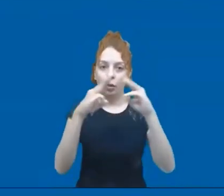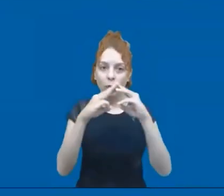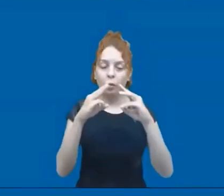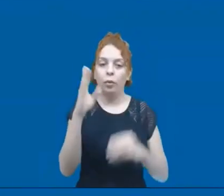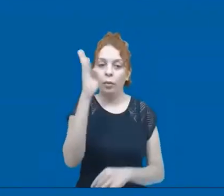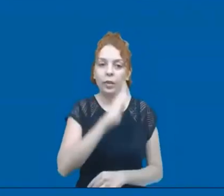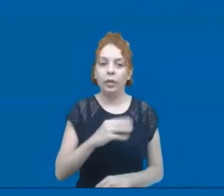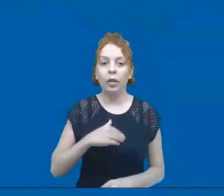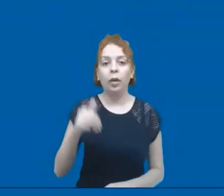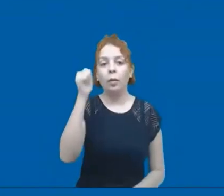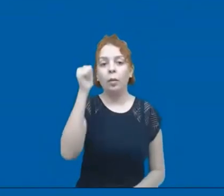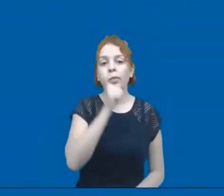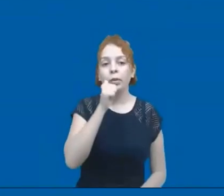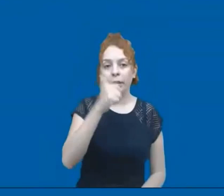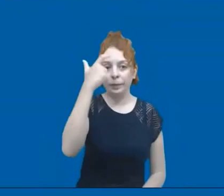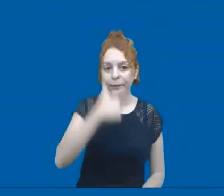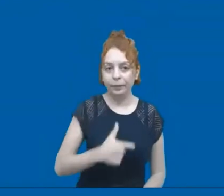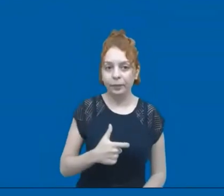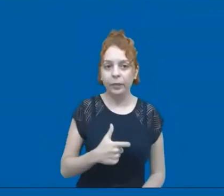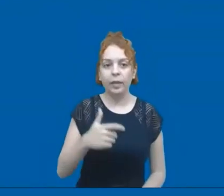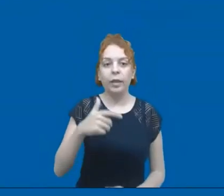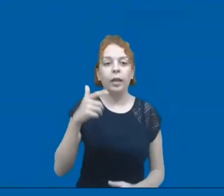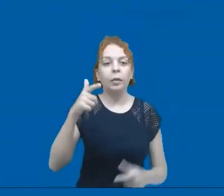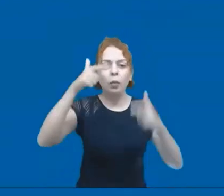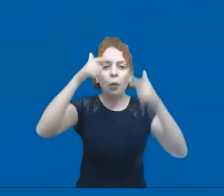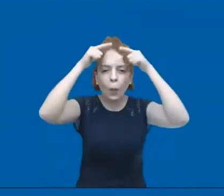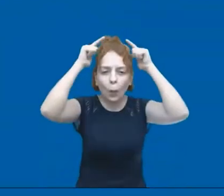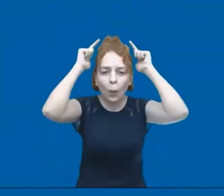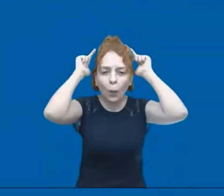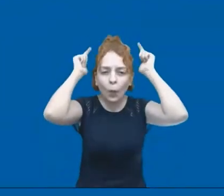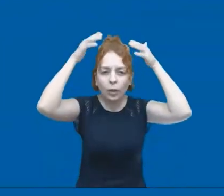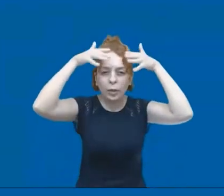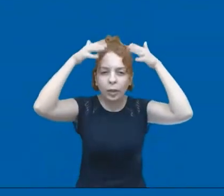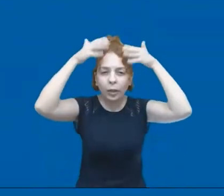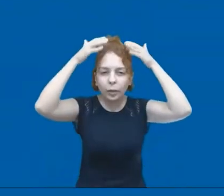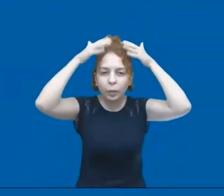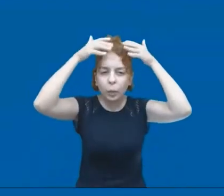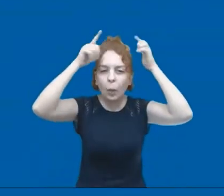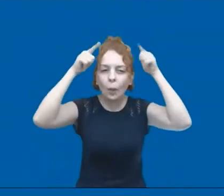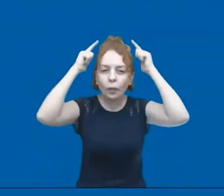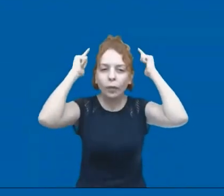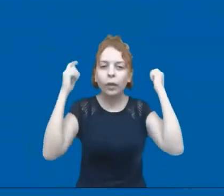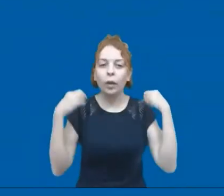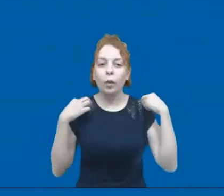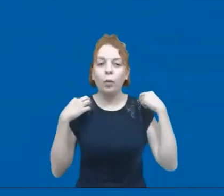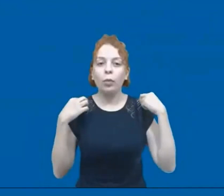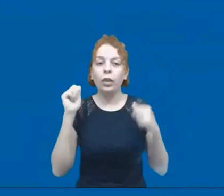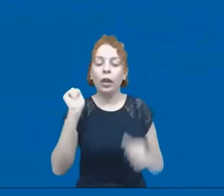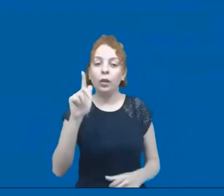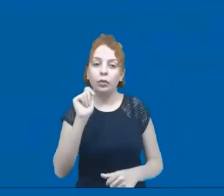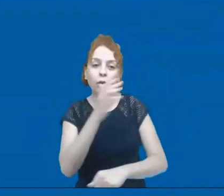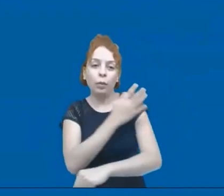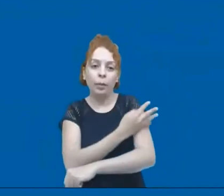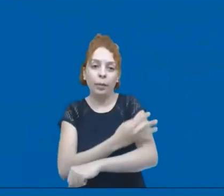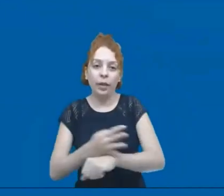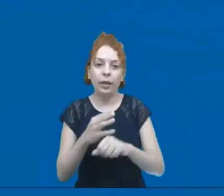Eu sou uma mulher, tenho o cabelo bem curtinho, estou usando uma blusa azul e branca com